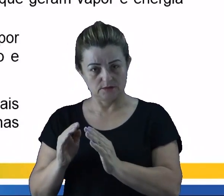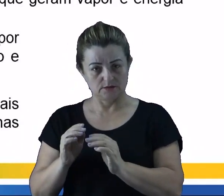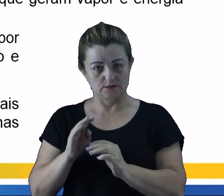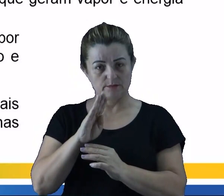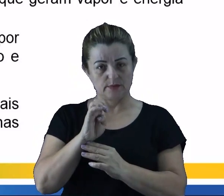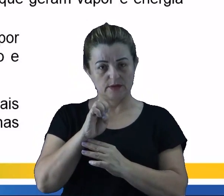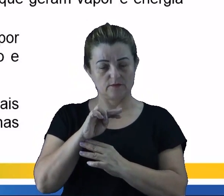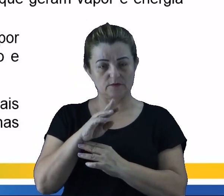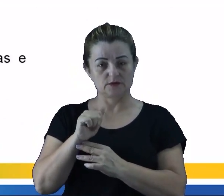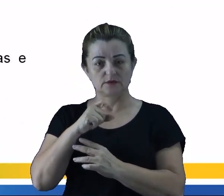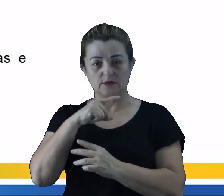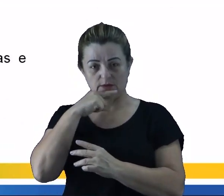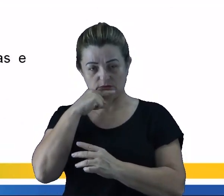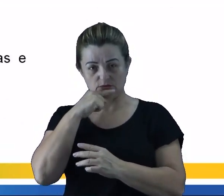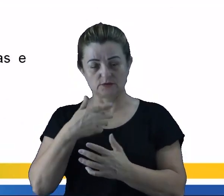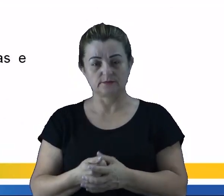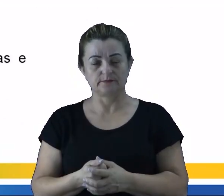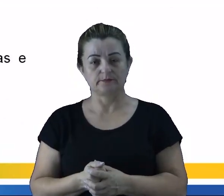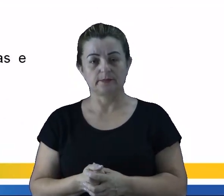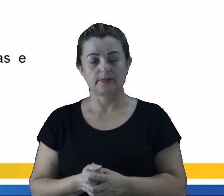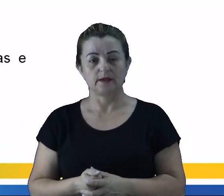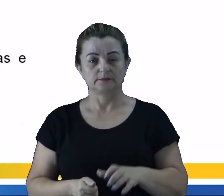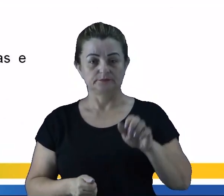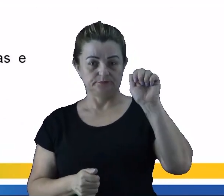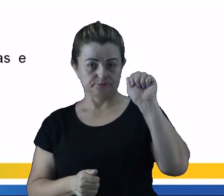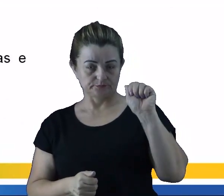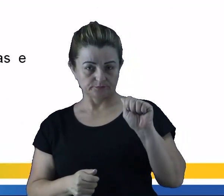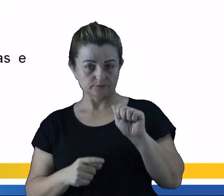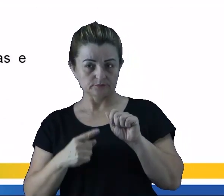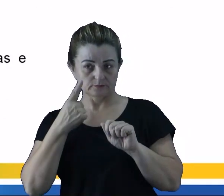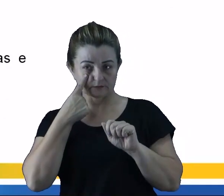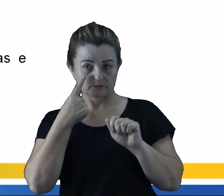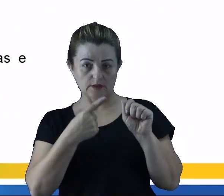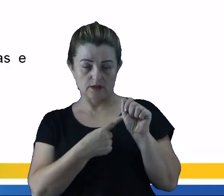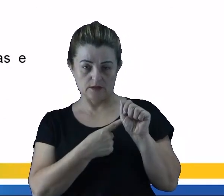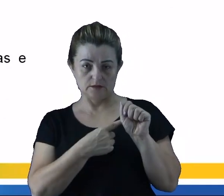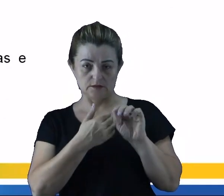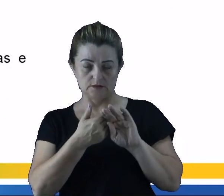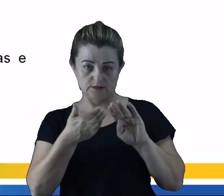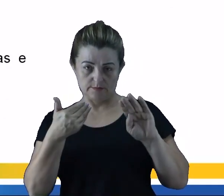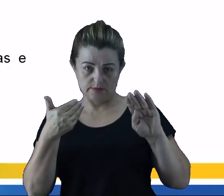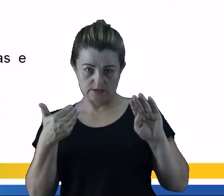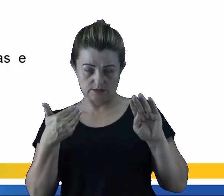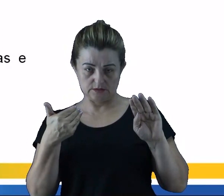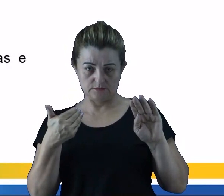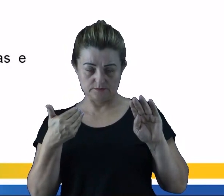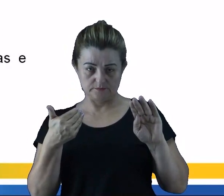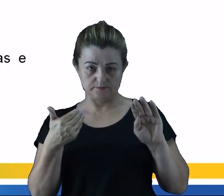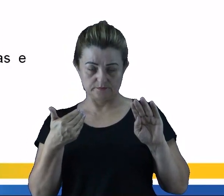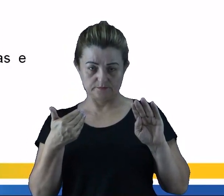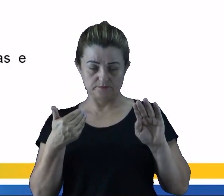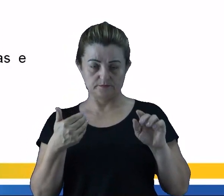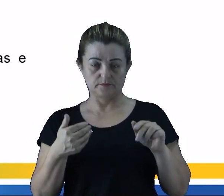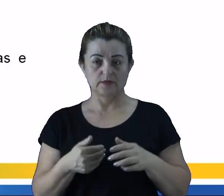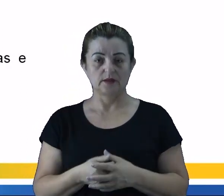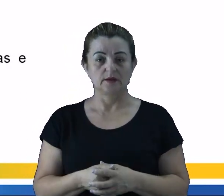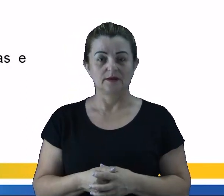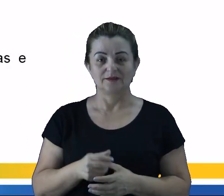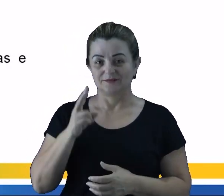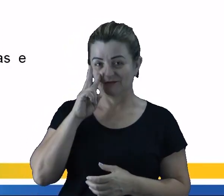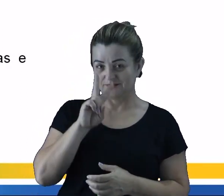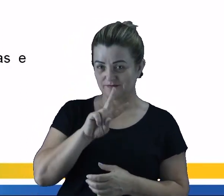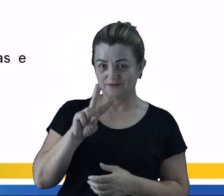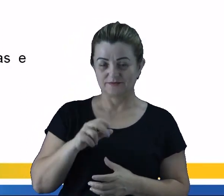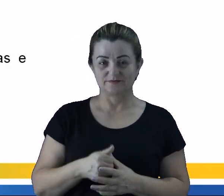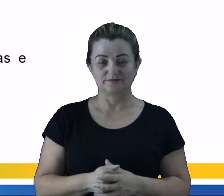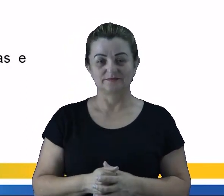cana de açúcar? Então, vamos ver aqui, ó. Então, a gente tem a letra A, separação mecânica, extração e decantação. Já apareceu a